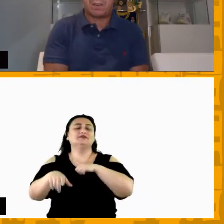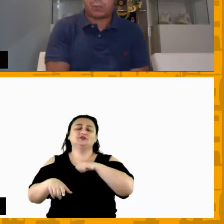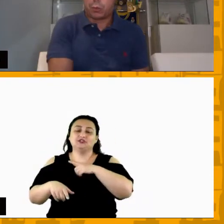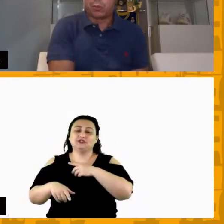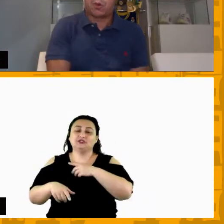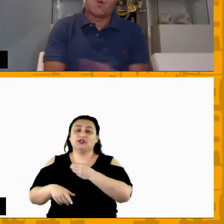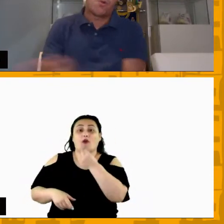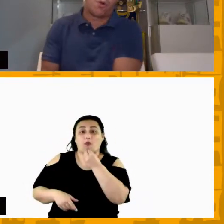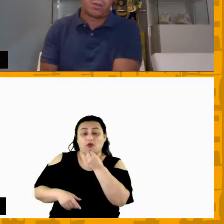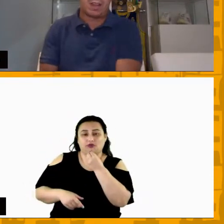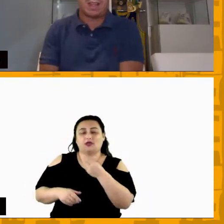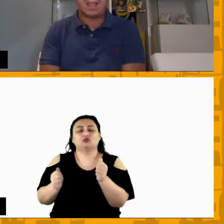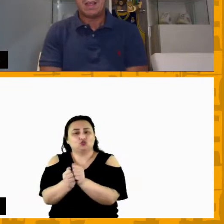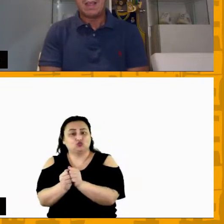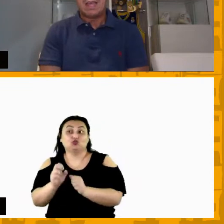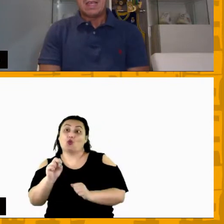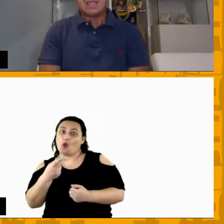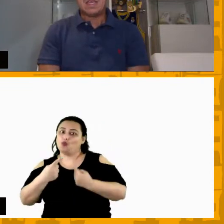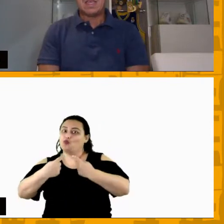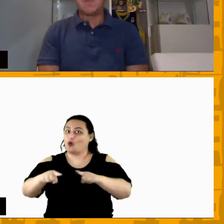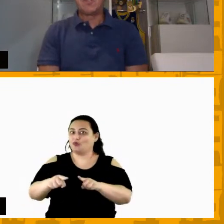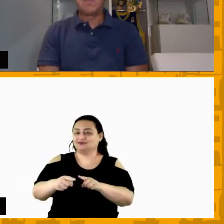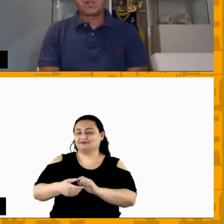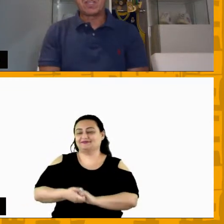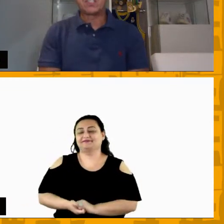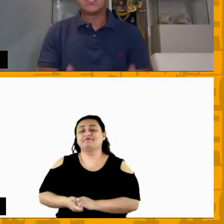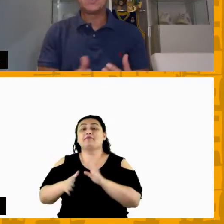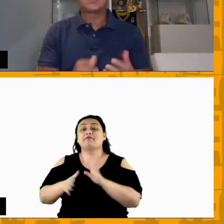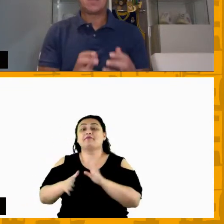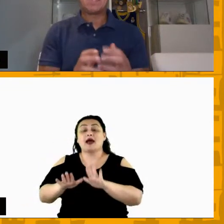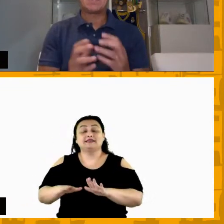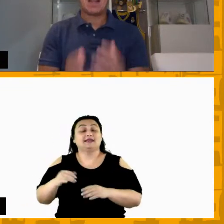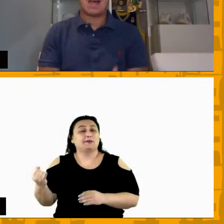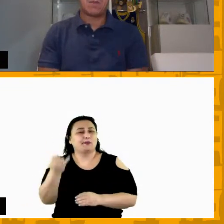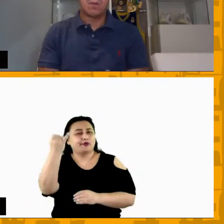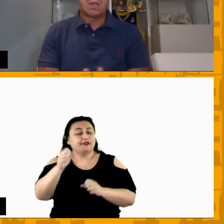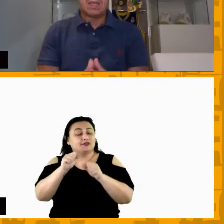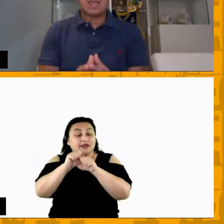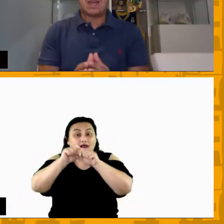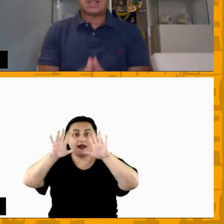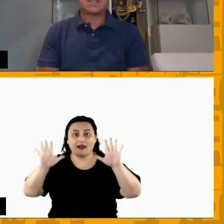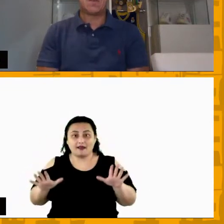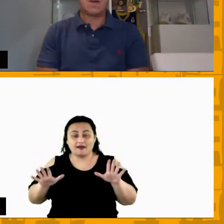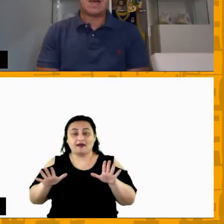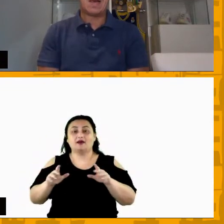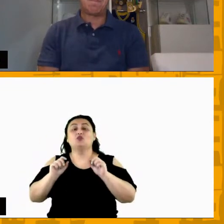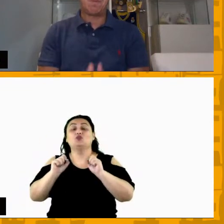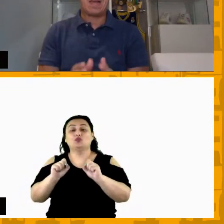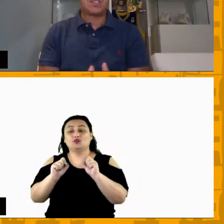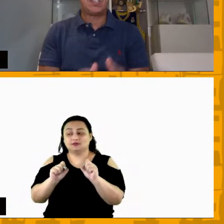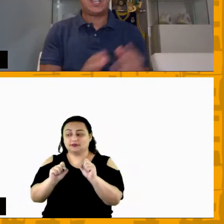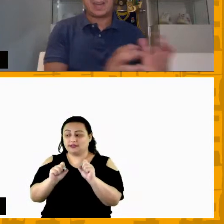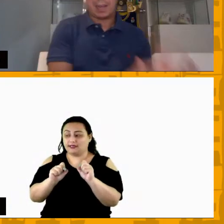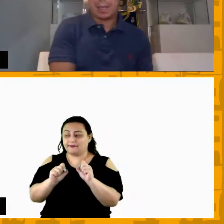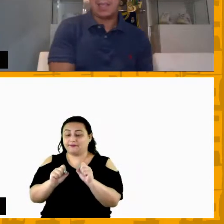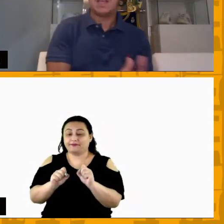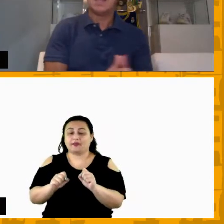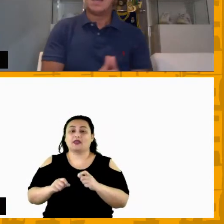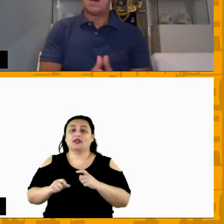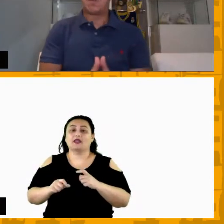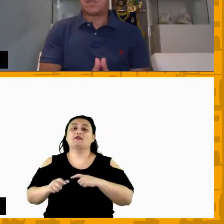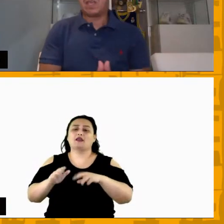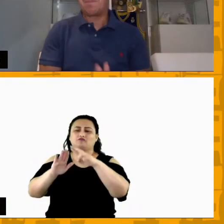de jogar junto ou contra, né? E é muito importante a gente deixar bem claro em relação à parte de